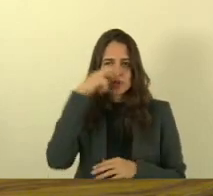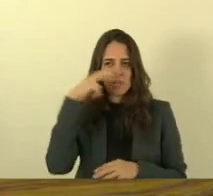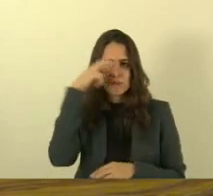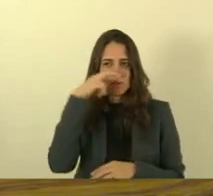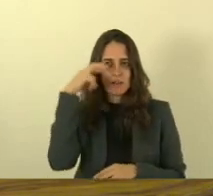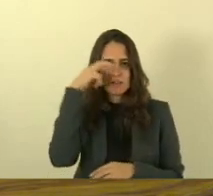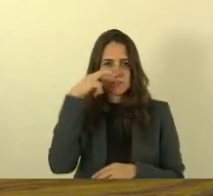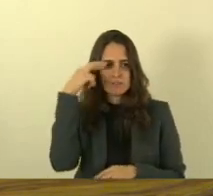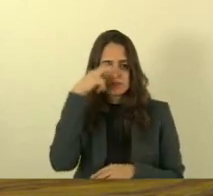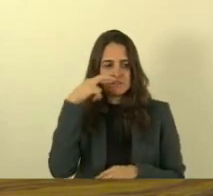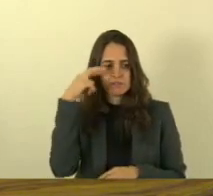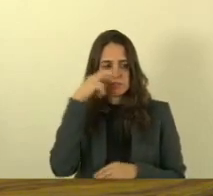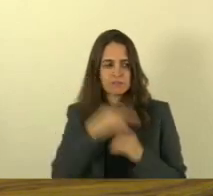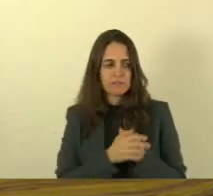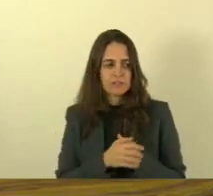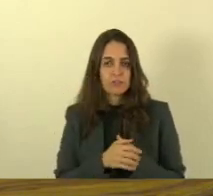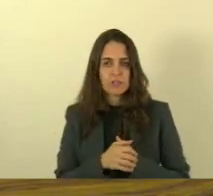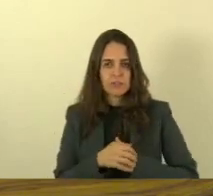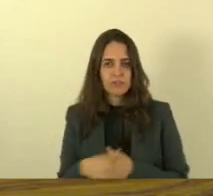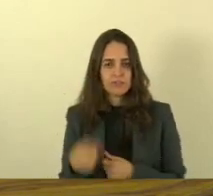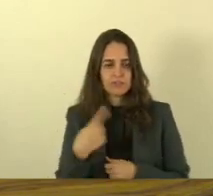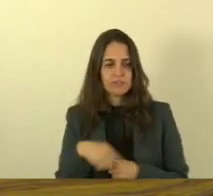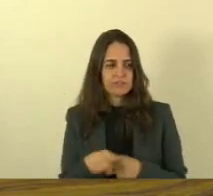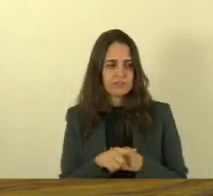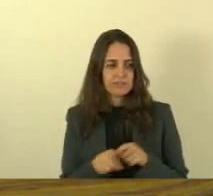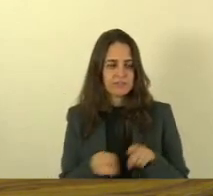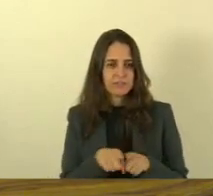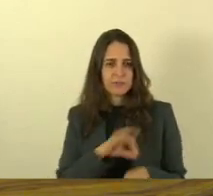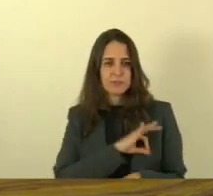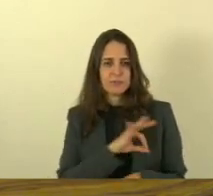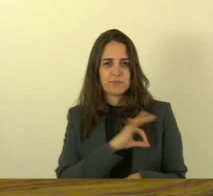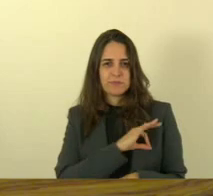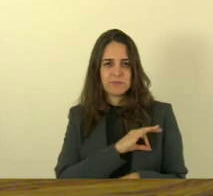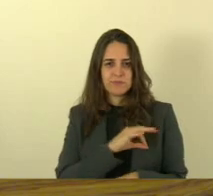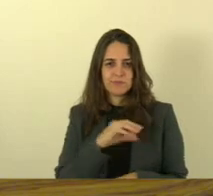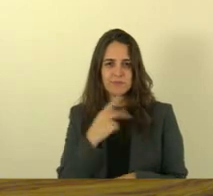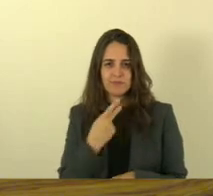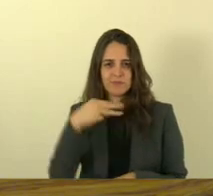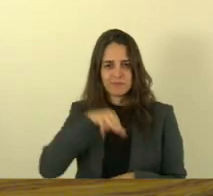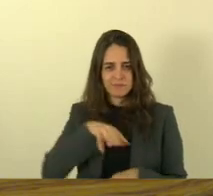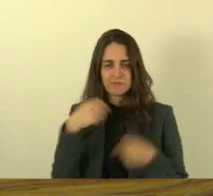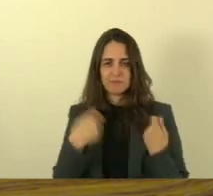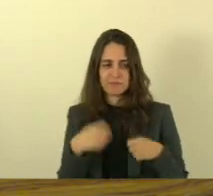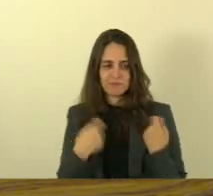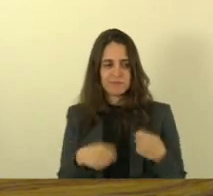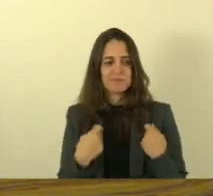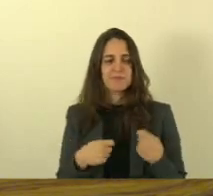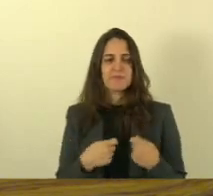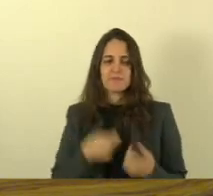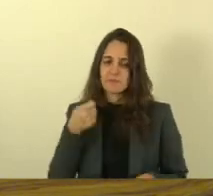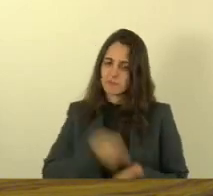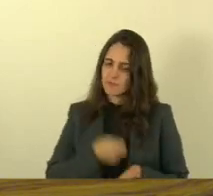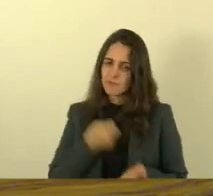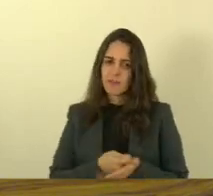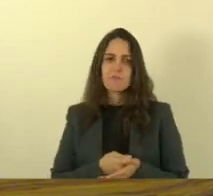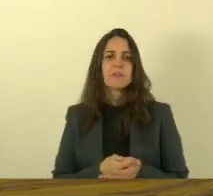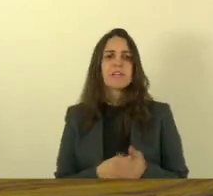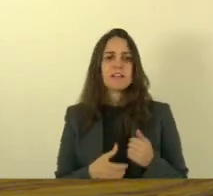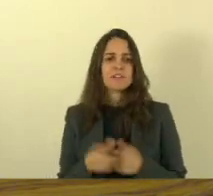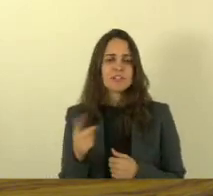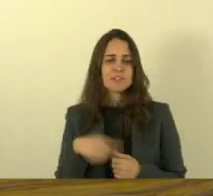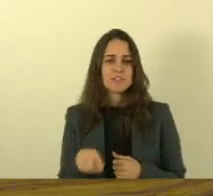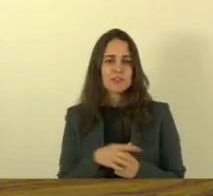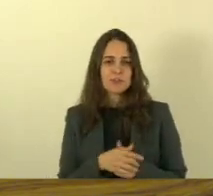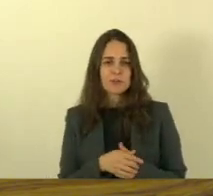especialmente cometido por um policial militar precisa ser severamente punido para